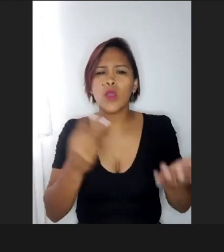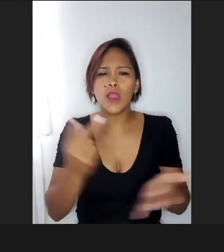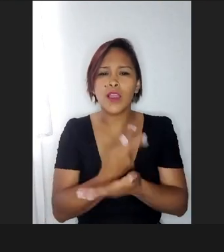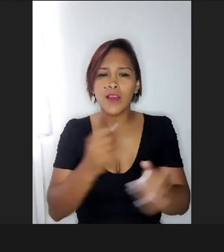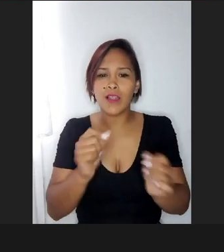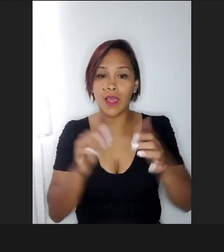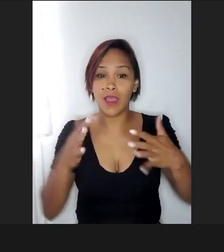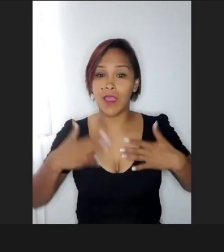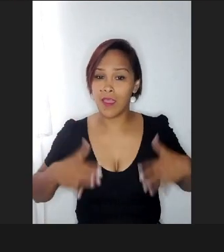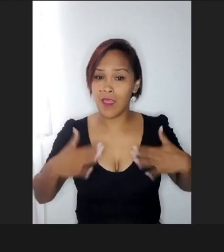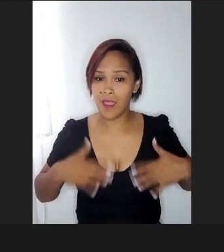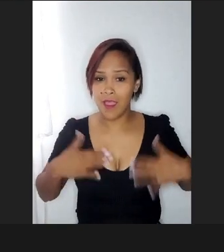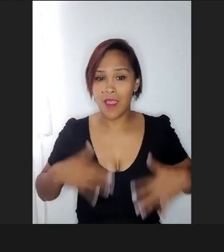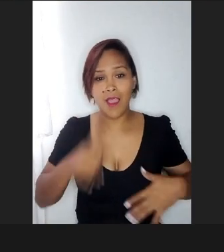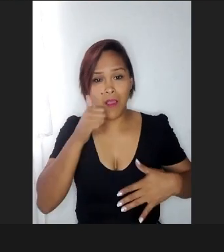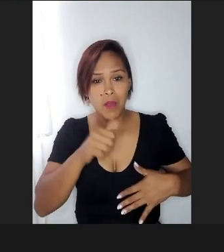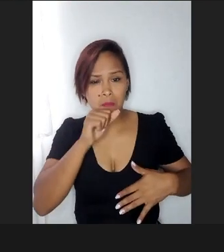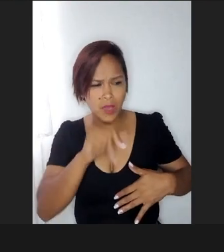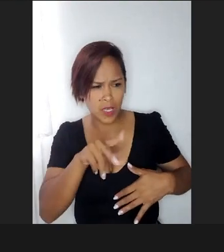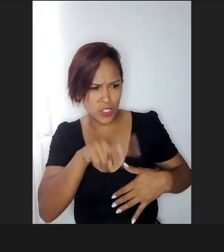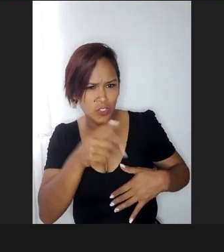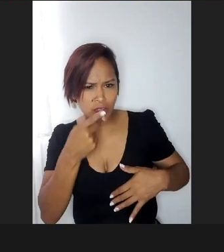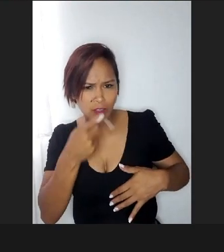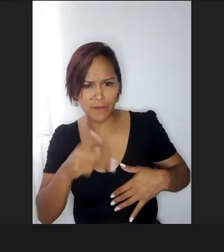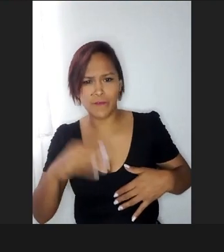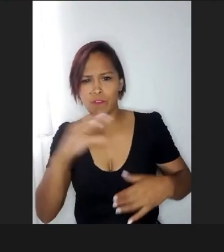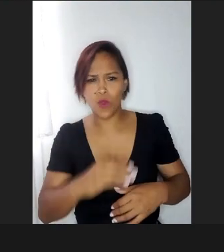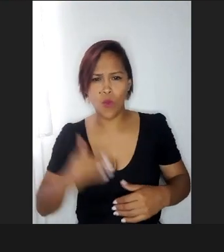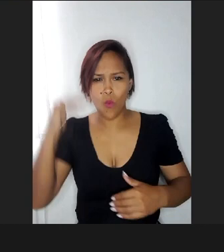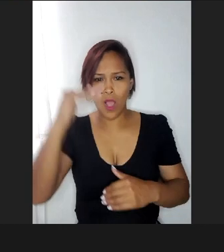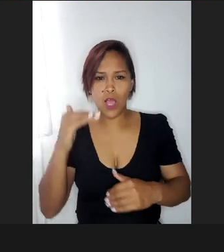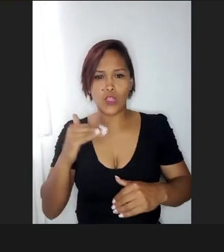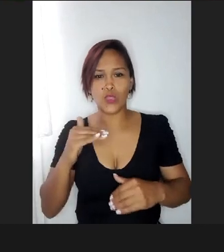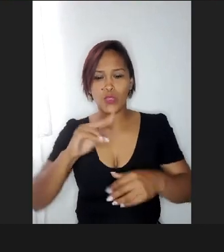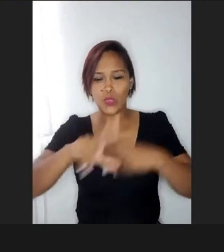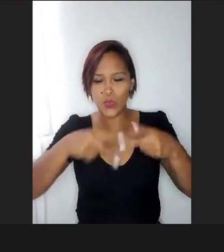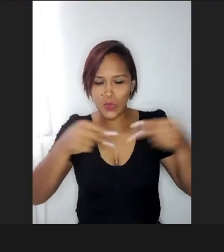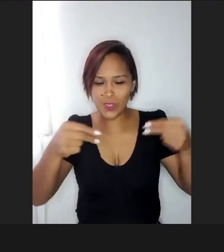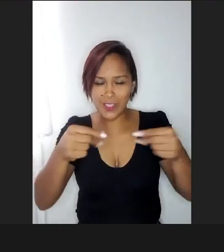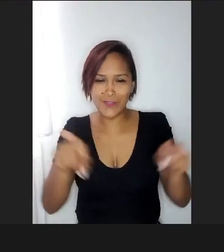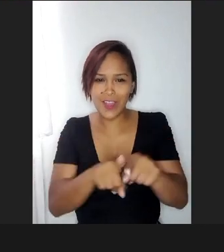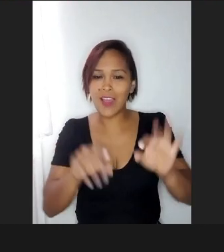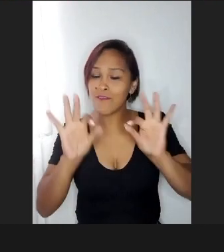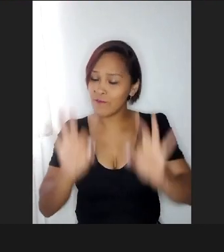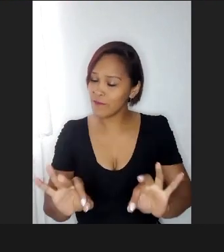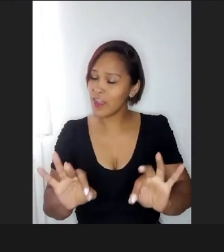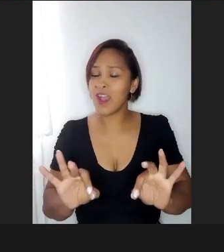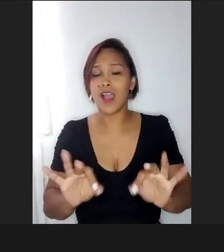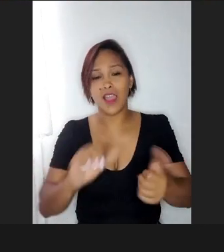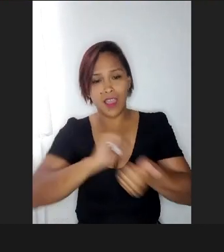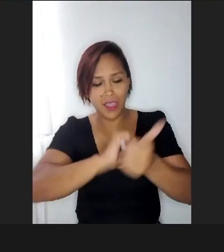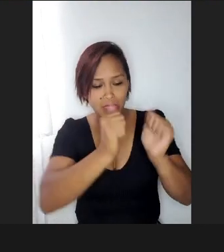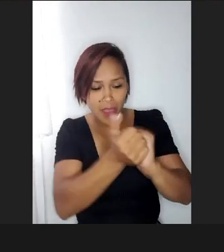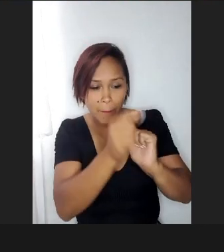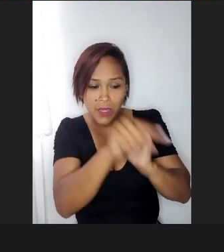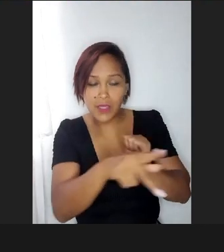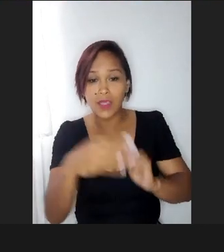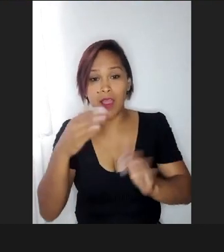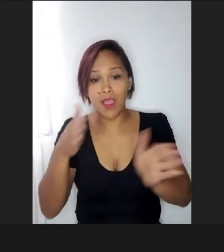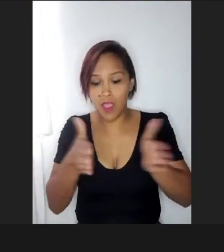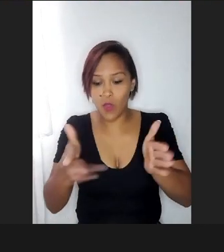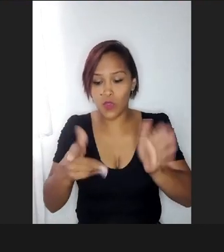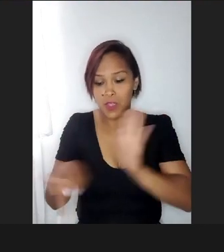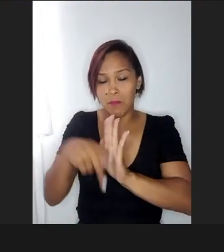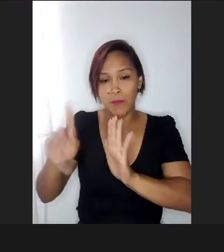já viu algum adulto usando fralda? Calma, vai dar tudo certo, né, espero o tempinho dele, e foi,